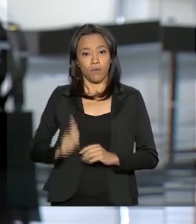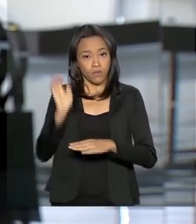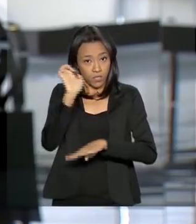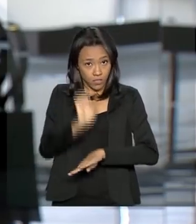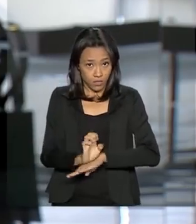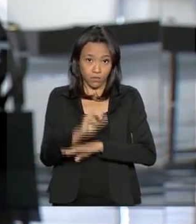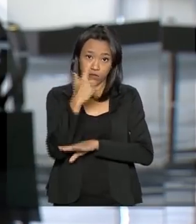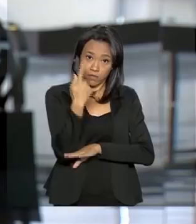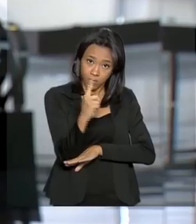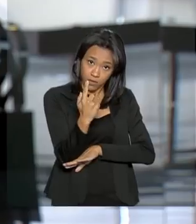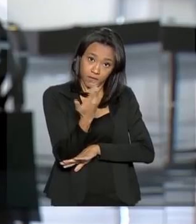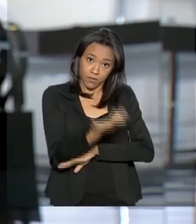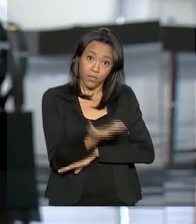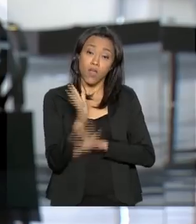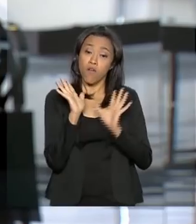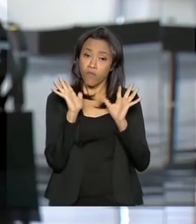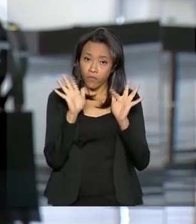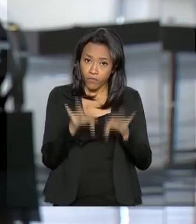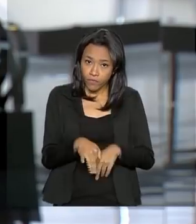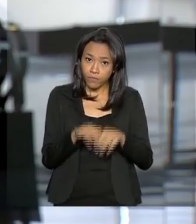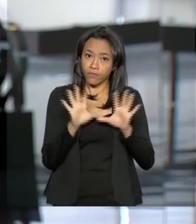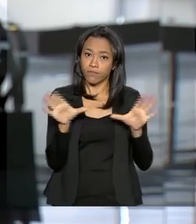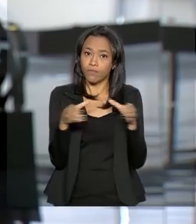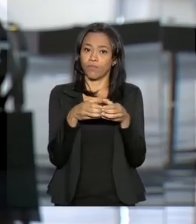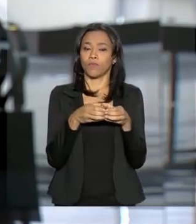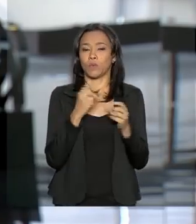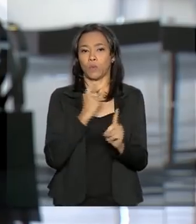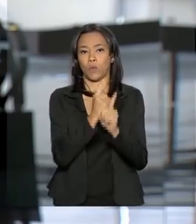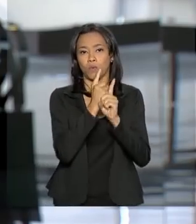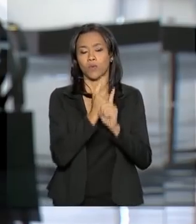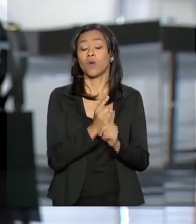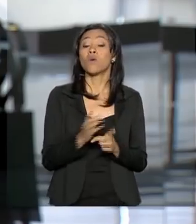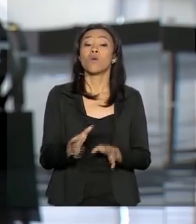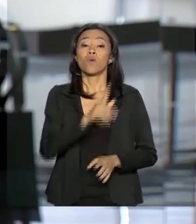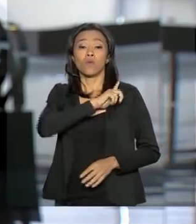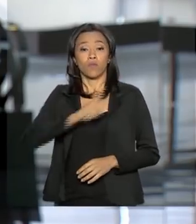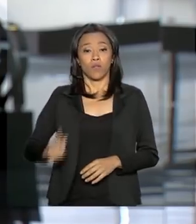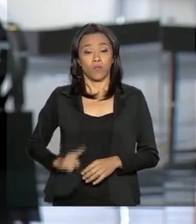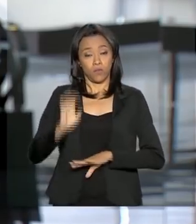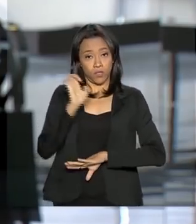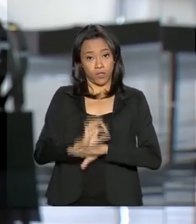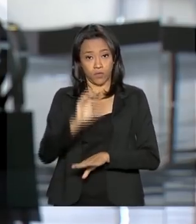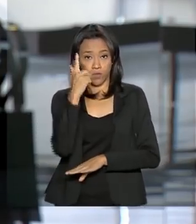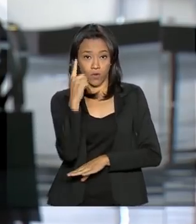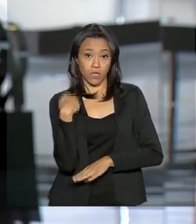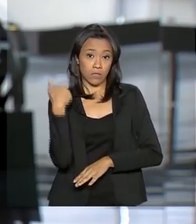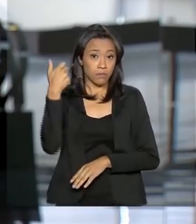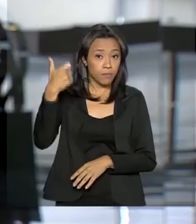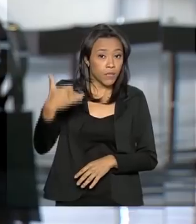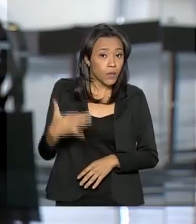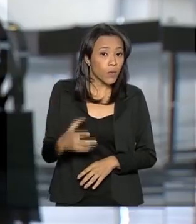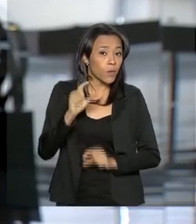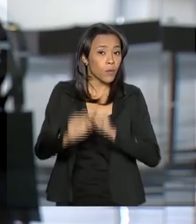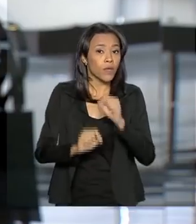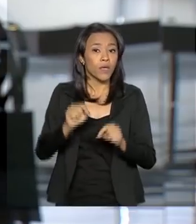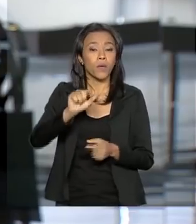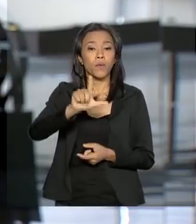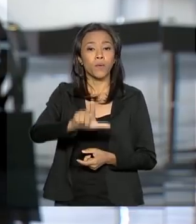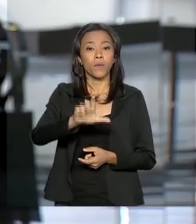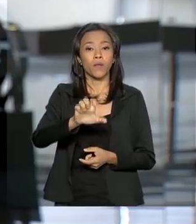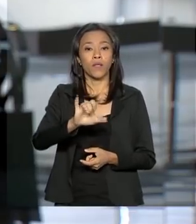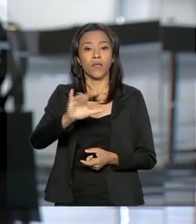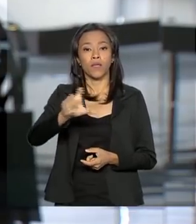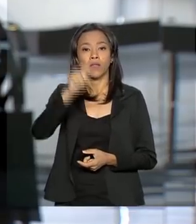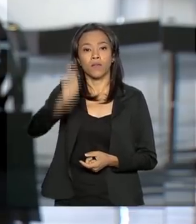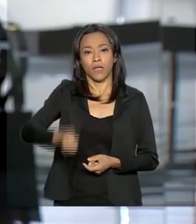Caiado. Ao fim desse encontro, o governador de Goiás falou sobre o leilão da Ferrovia Norte-Sul, que